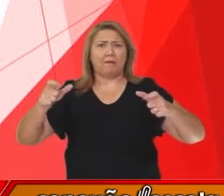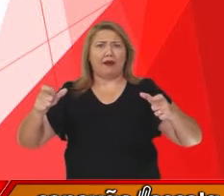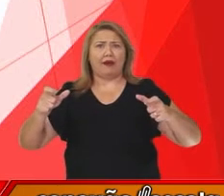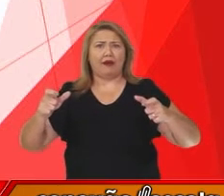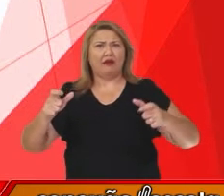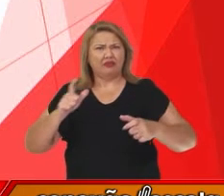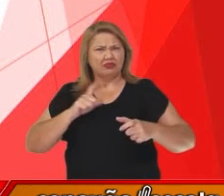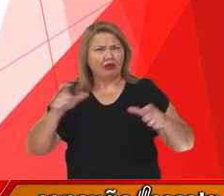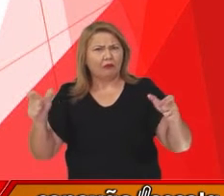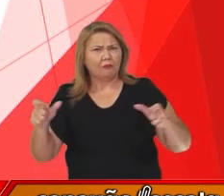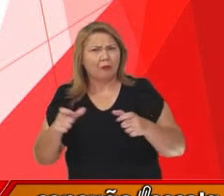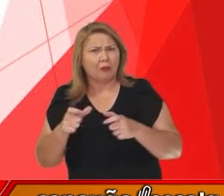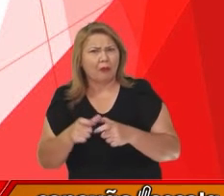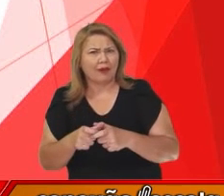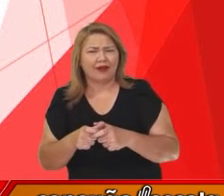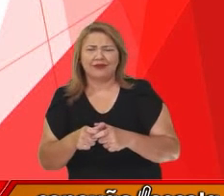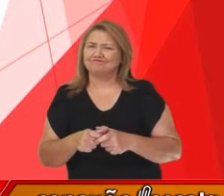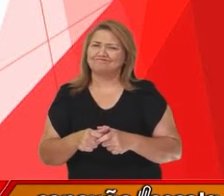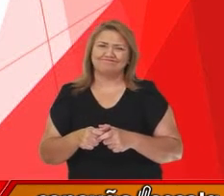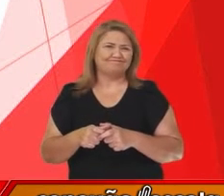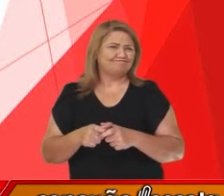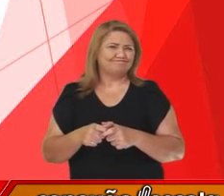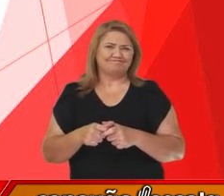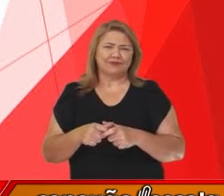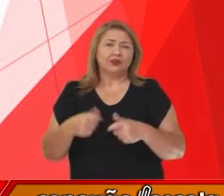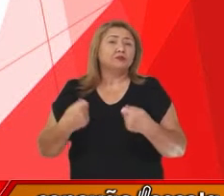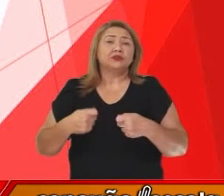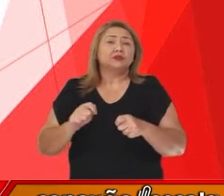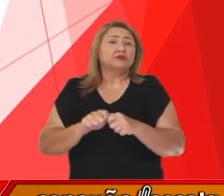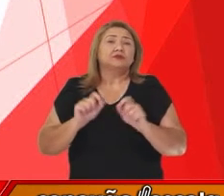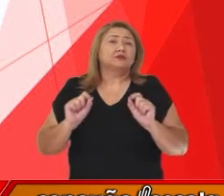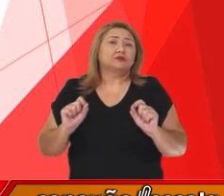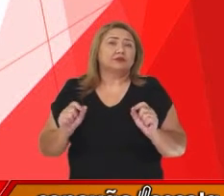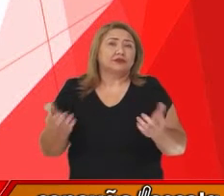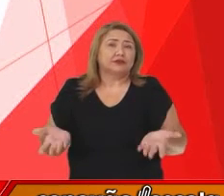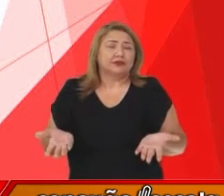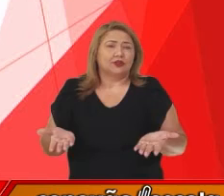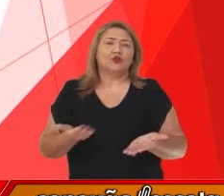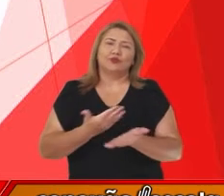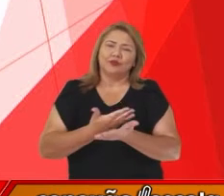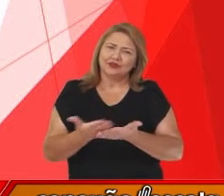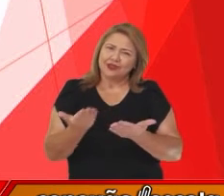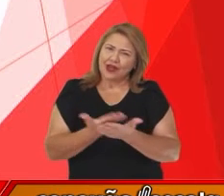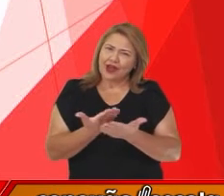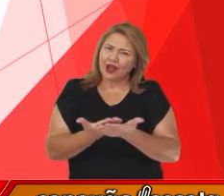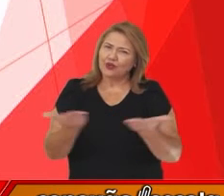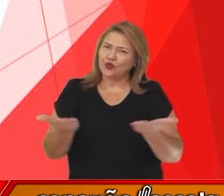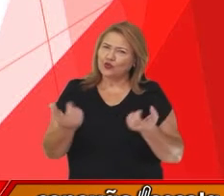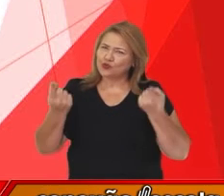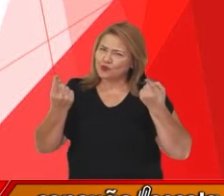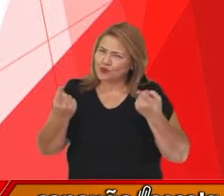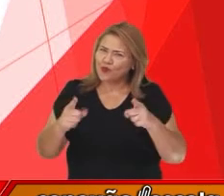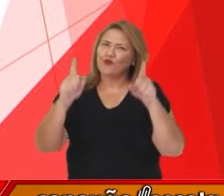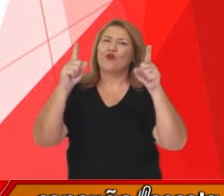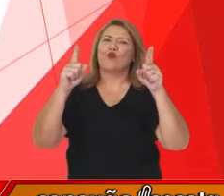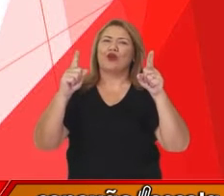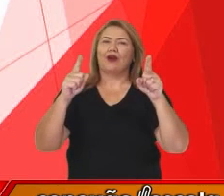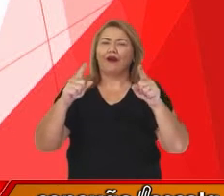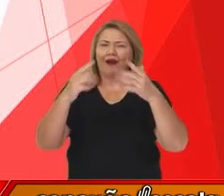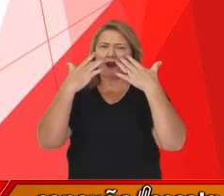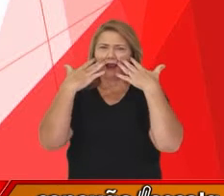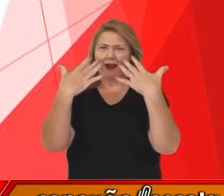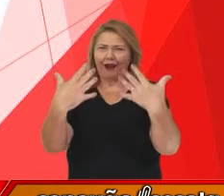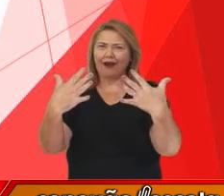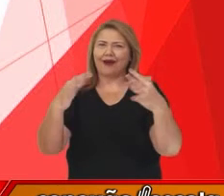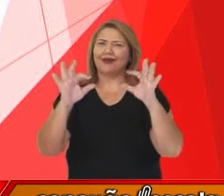diminuído. O que nós precisamos fazer, então? Começaremos nossa aula de hoje com uma provocação para chamar a atenção